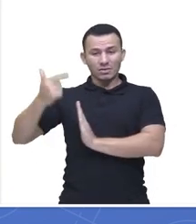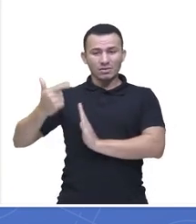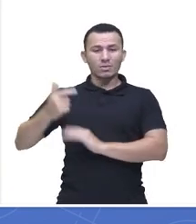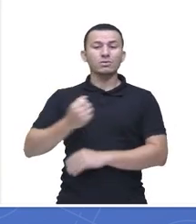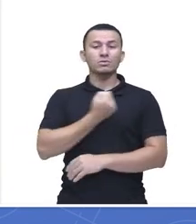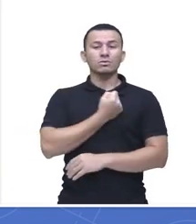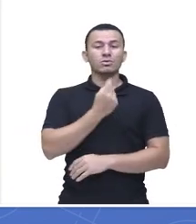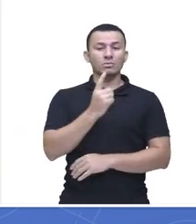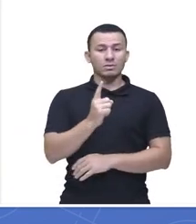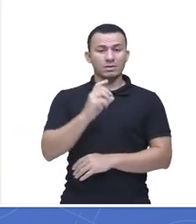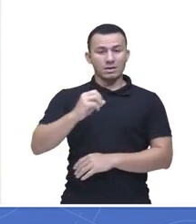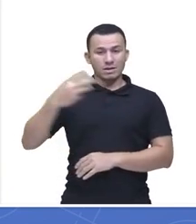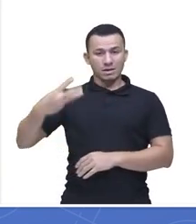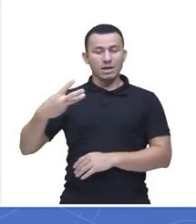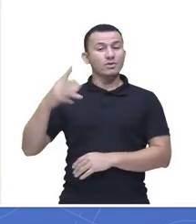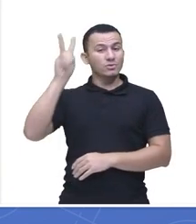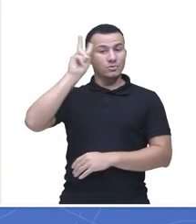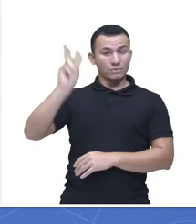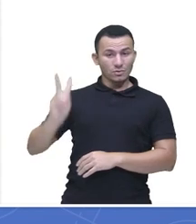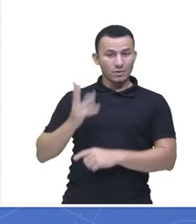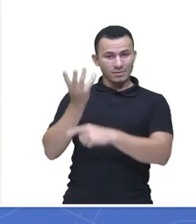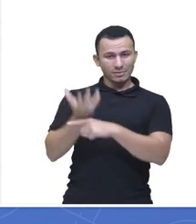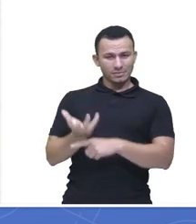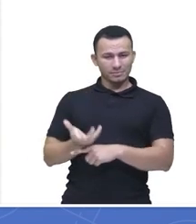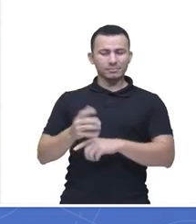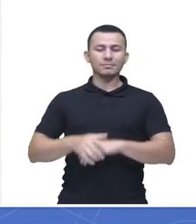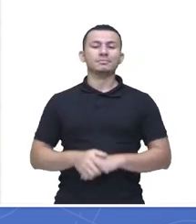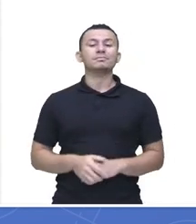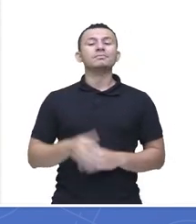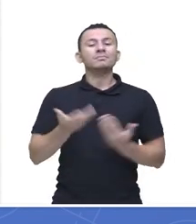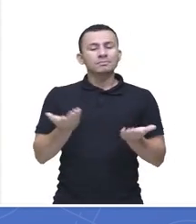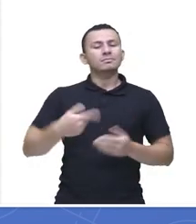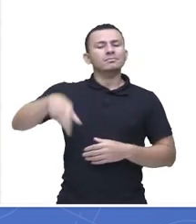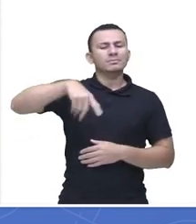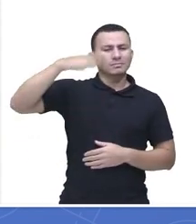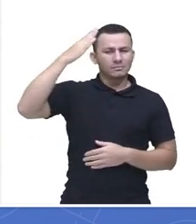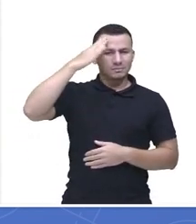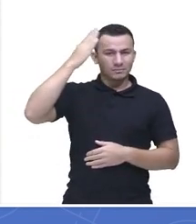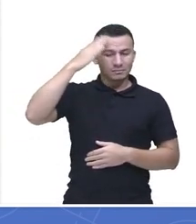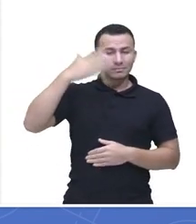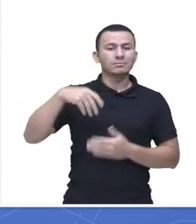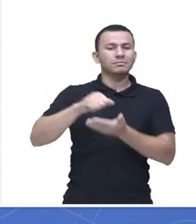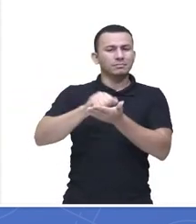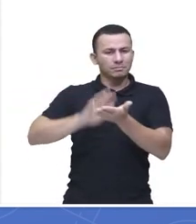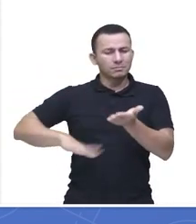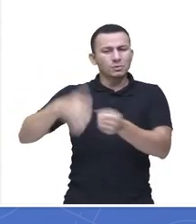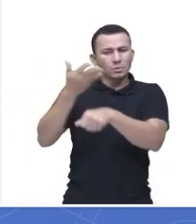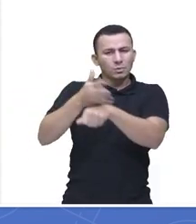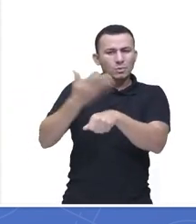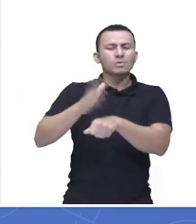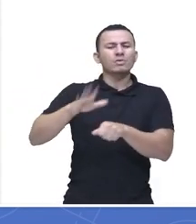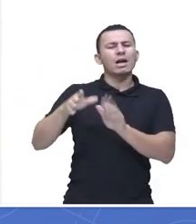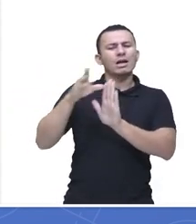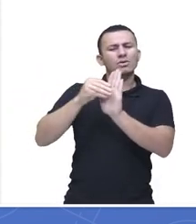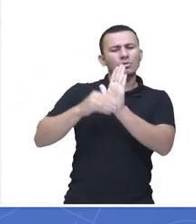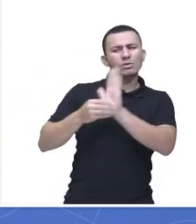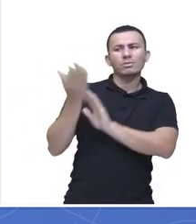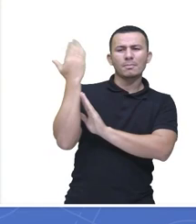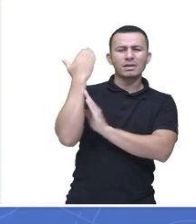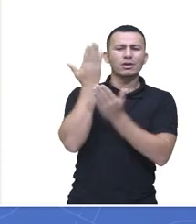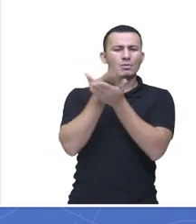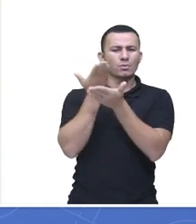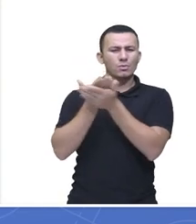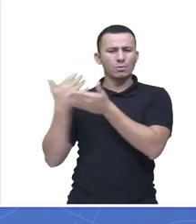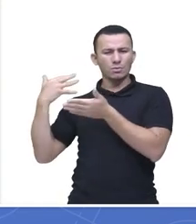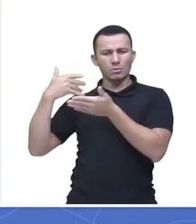103, História. Então vocês já sabem que o Exercitando vai ser sobre algum dos conteúdos que vocês viram durante aí as nossas